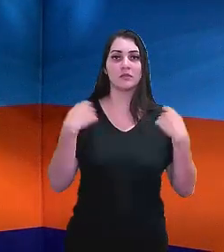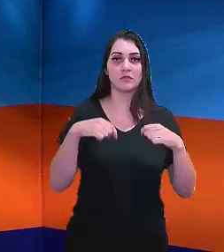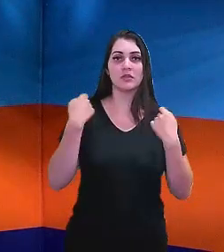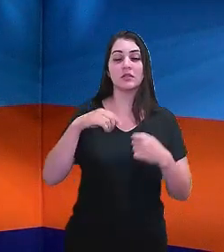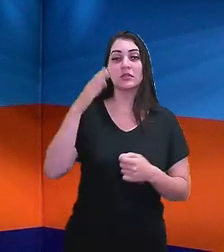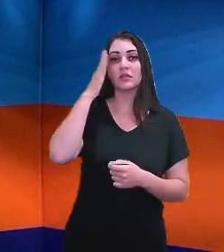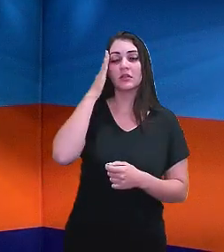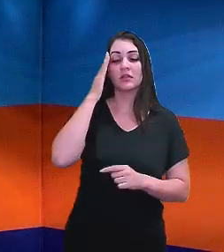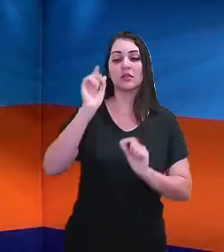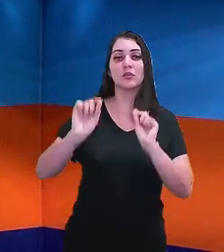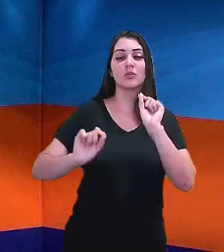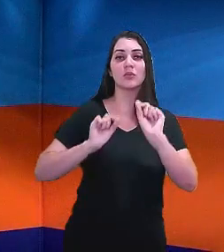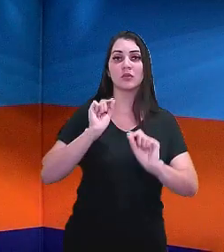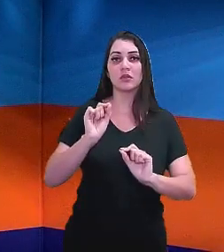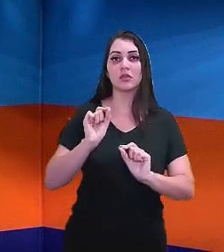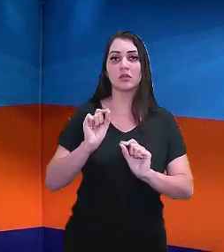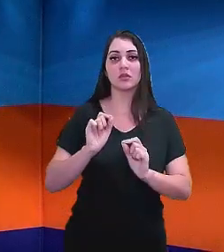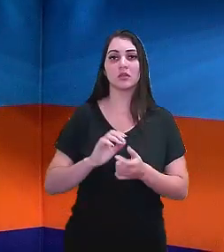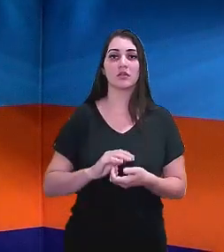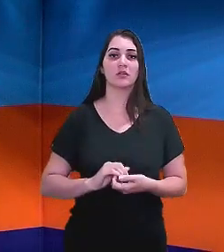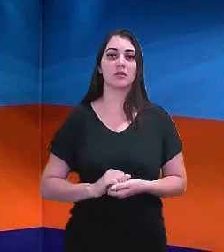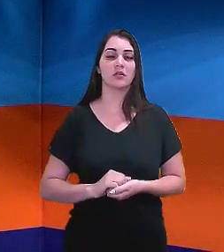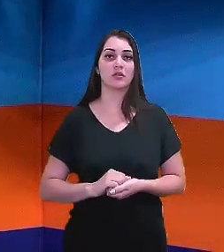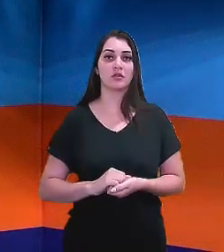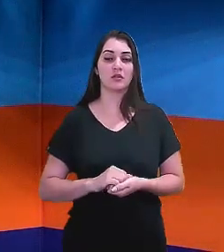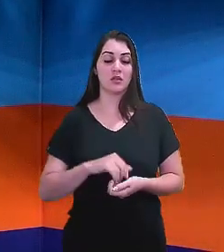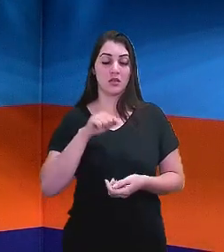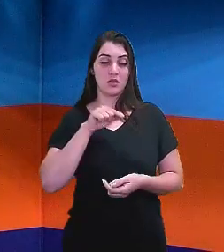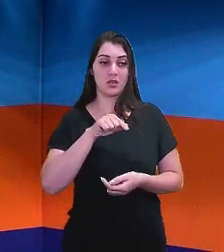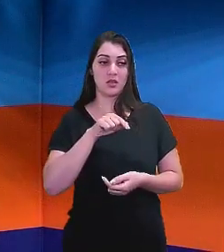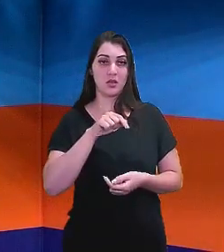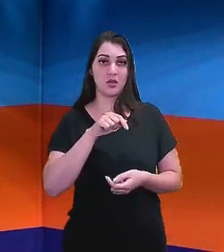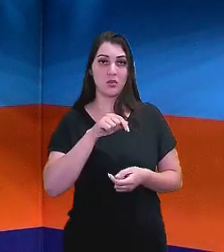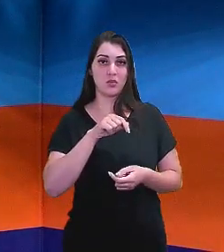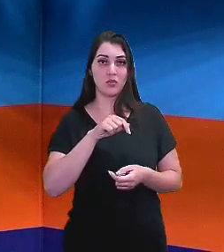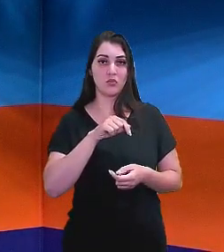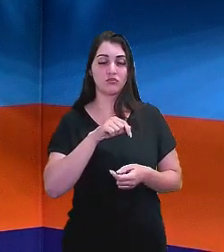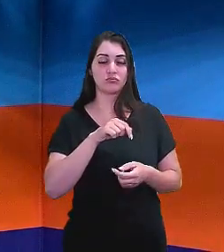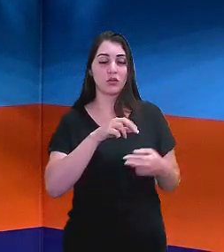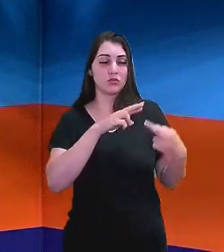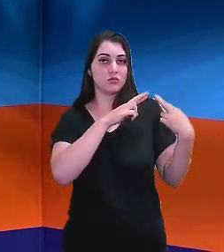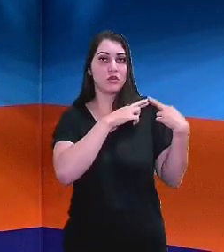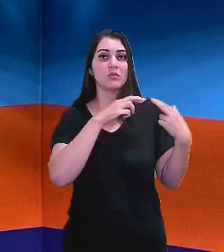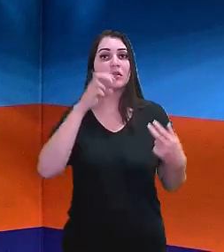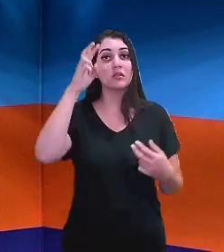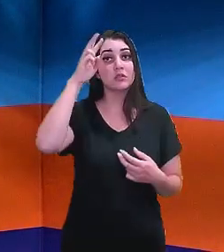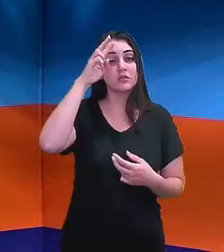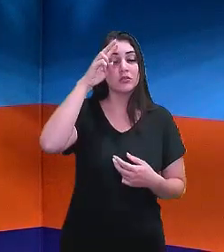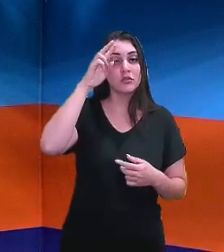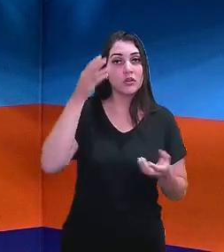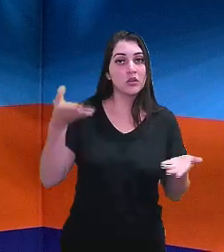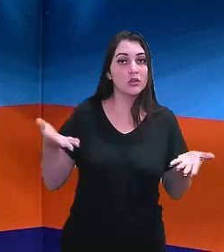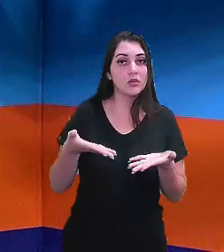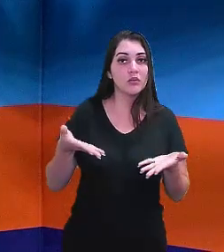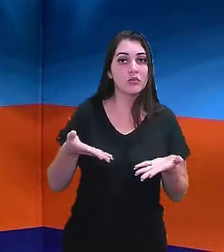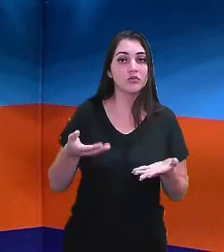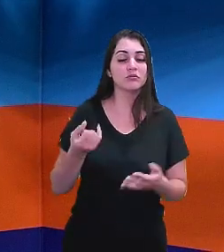entendermos que a função da história hoje ela é